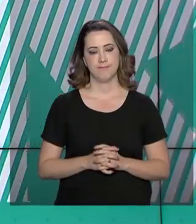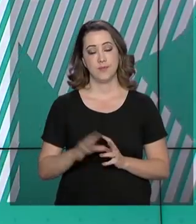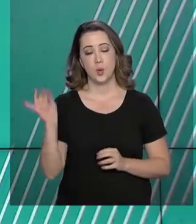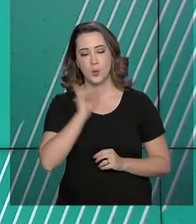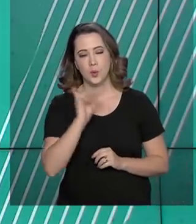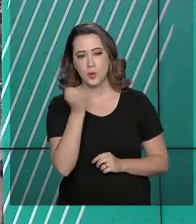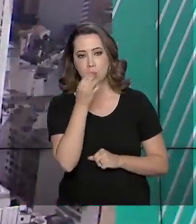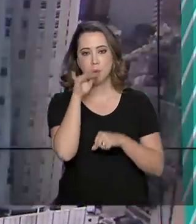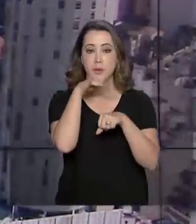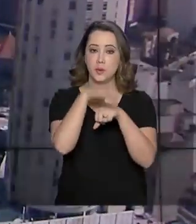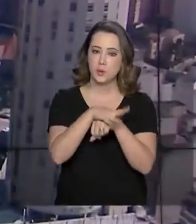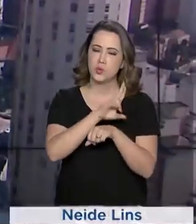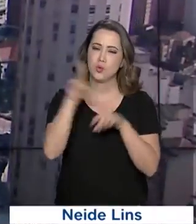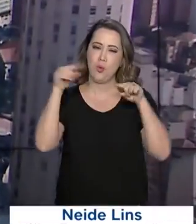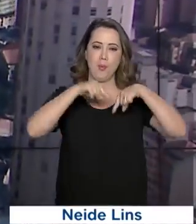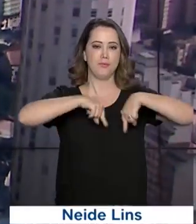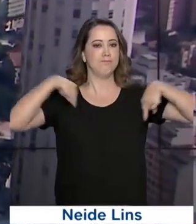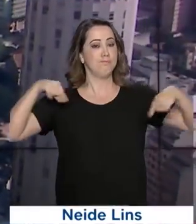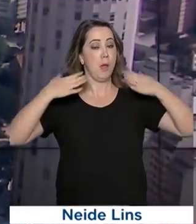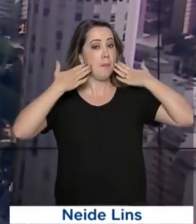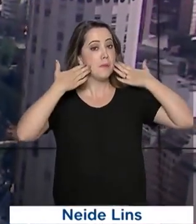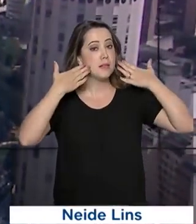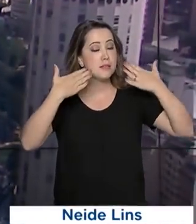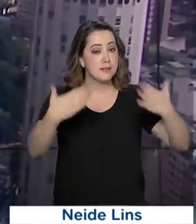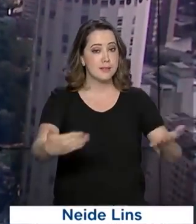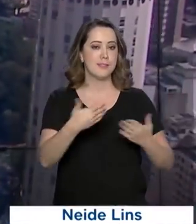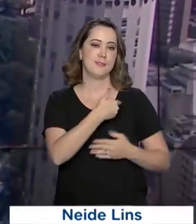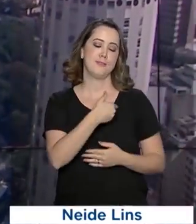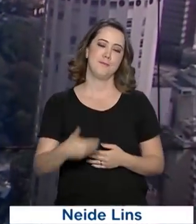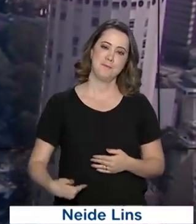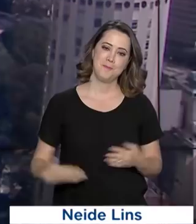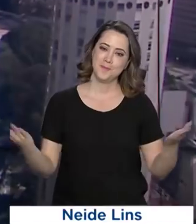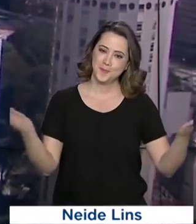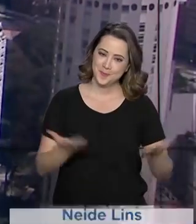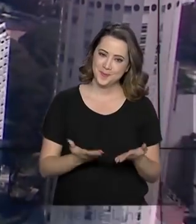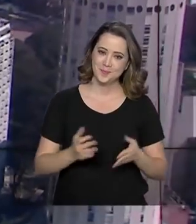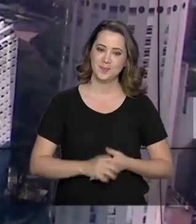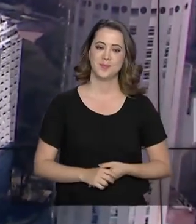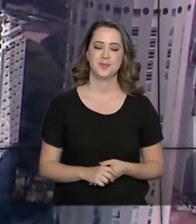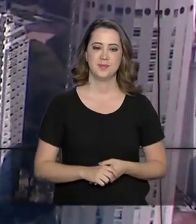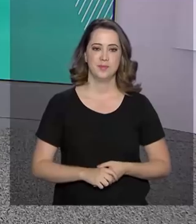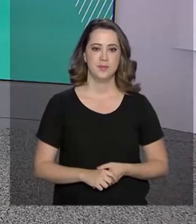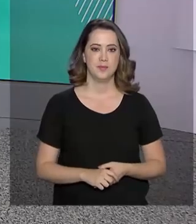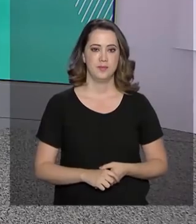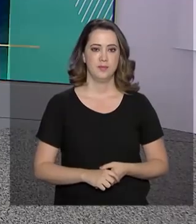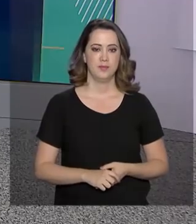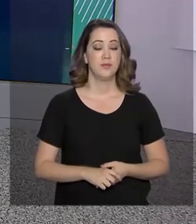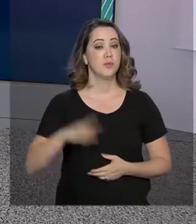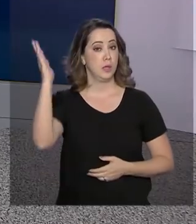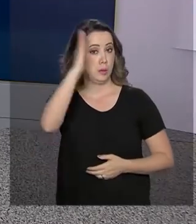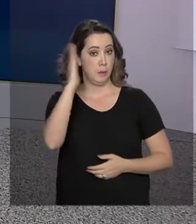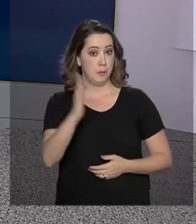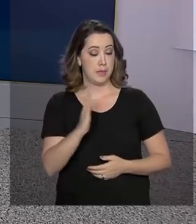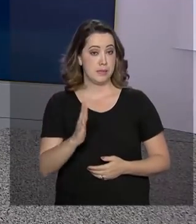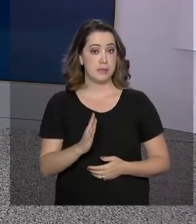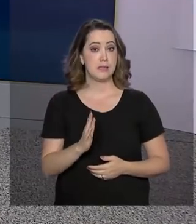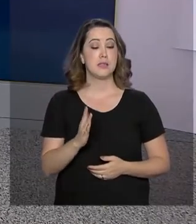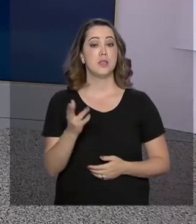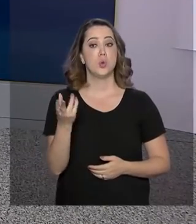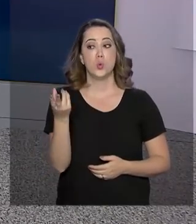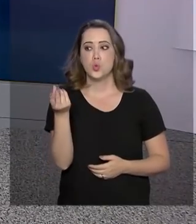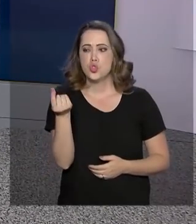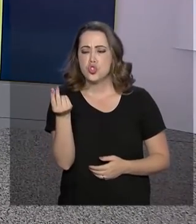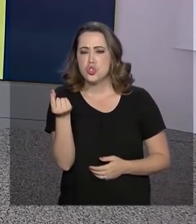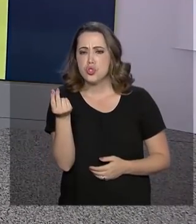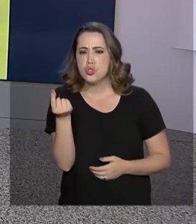Olá, boa noite, eu sou o Roberto Camargo e estamos de volta com mais uma edição do Governo Agora. O Brasil vai receber de volta